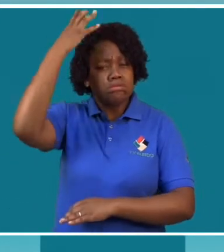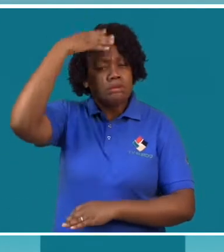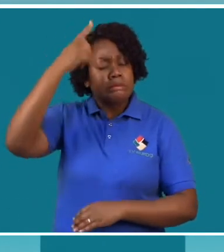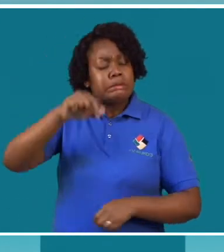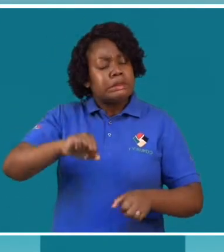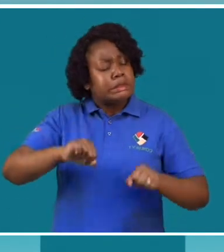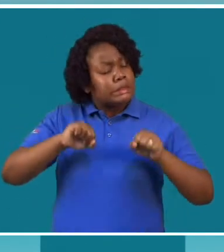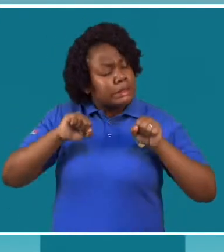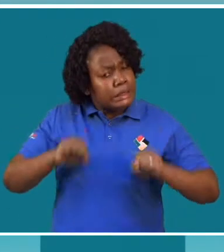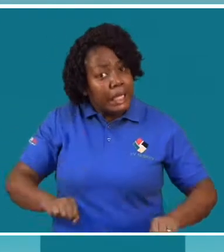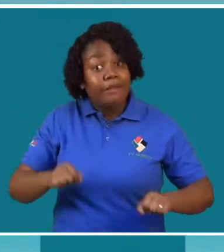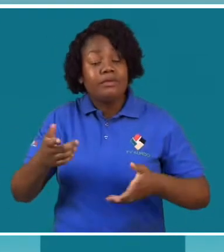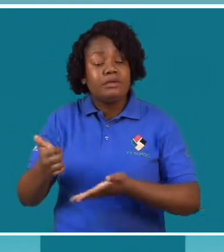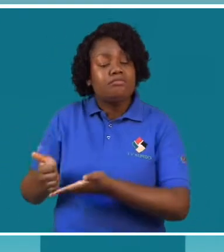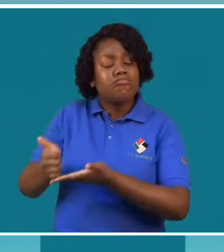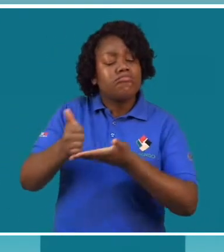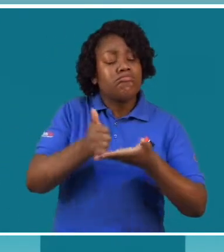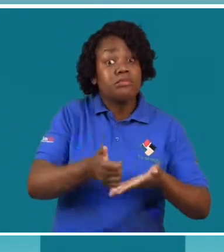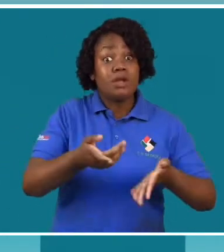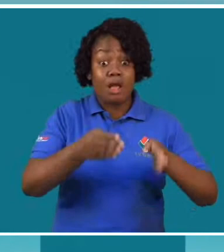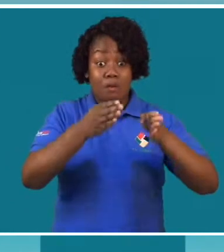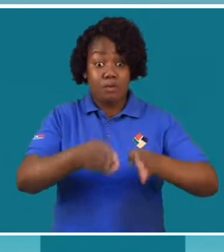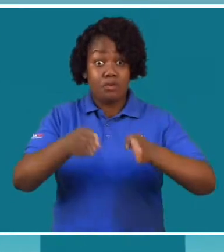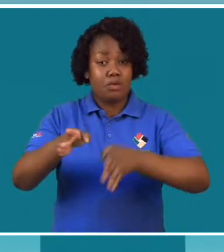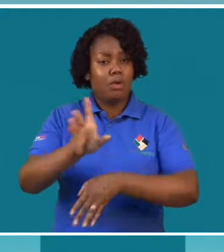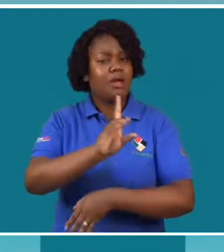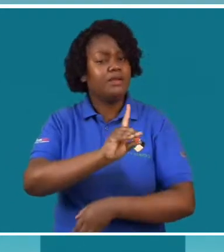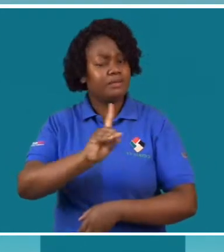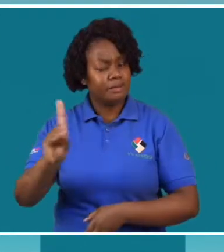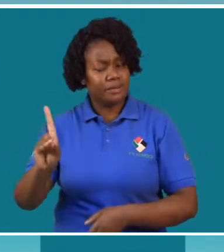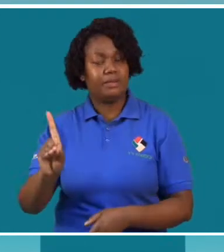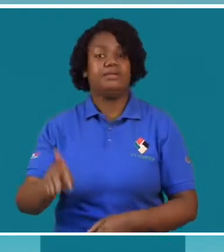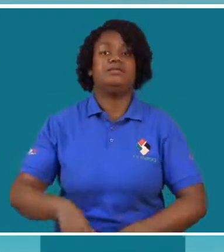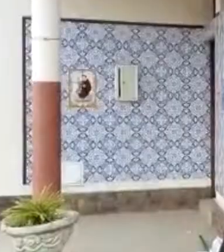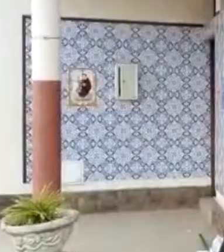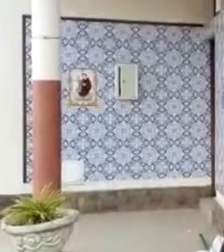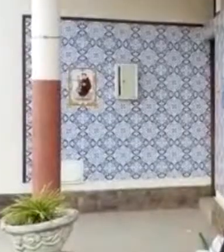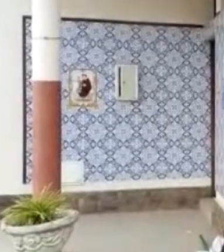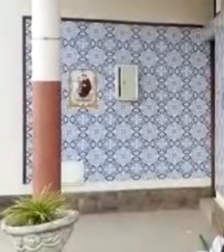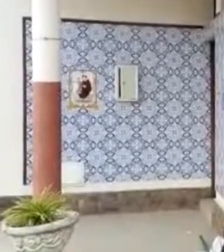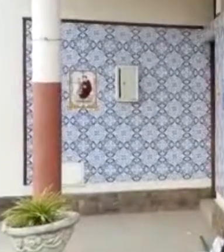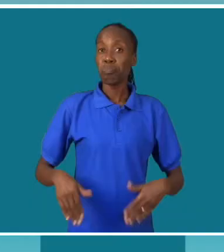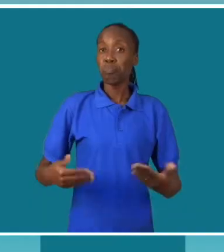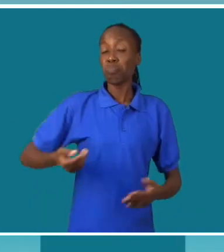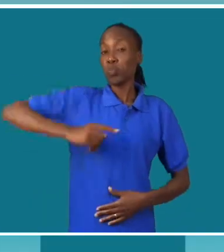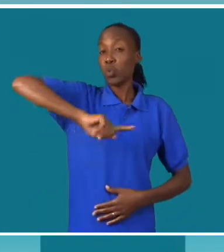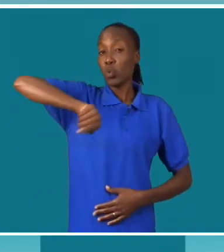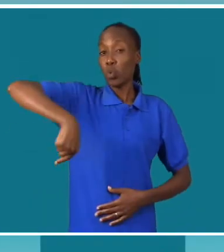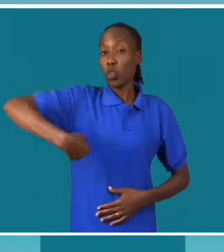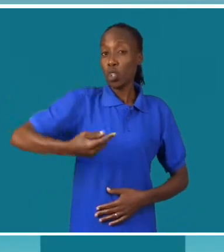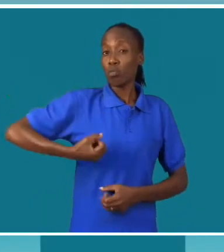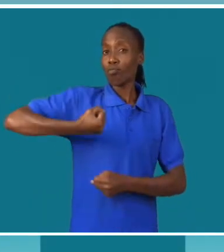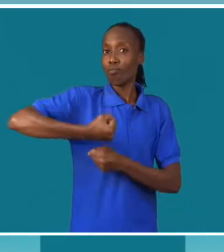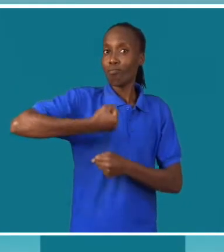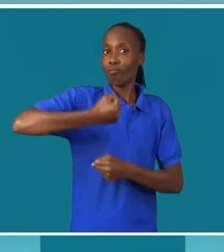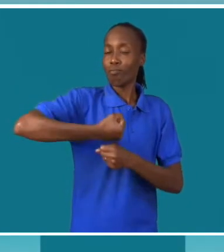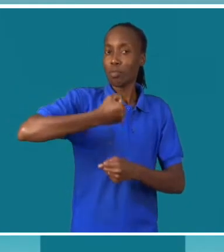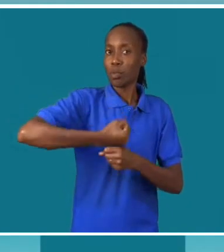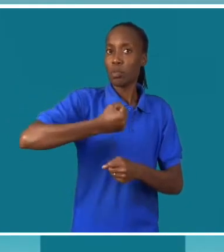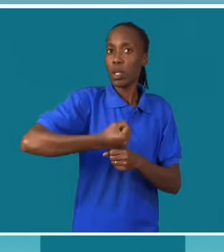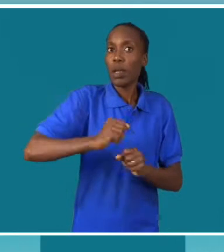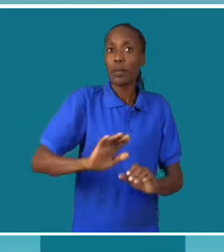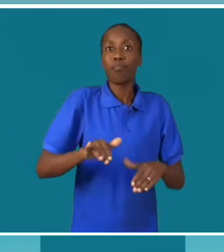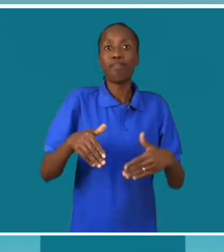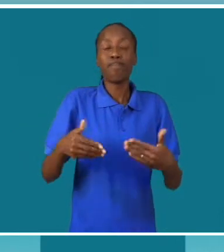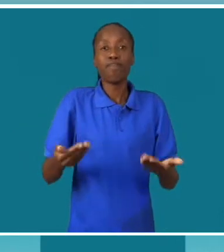presidente do FAMOD, assegura que o apoio está a chegar aos respectivos destinatários. Nós estamos a trabalhar no